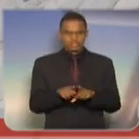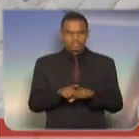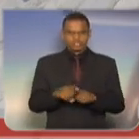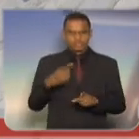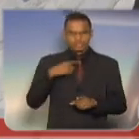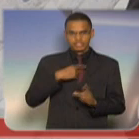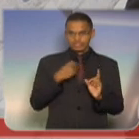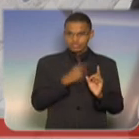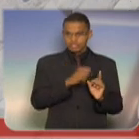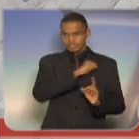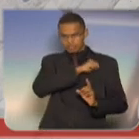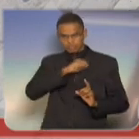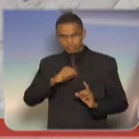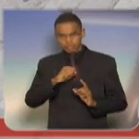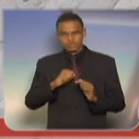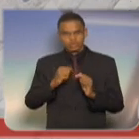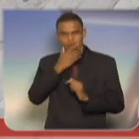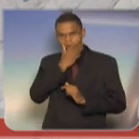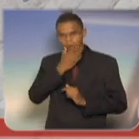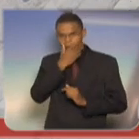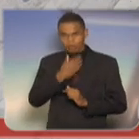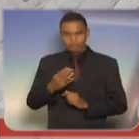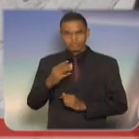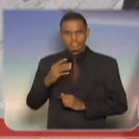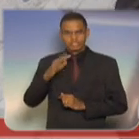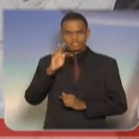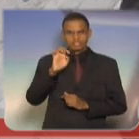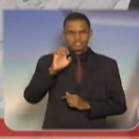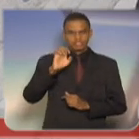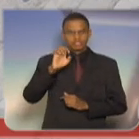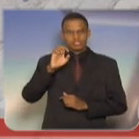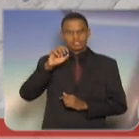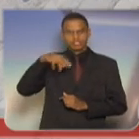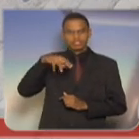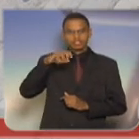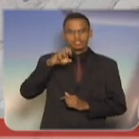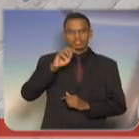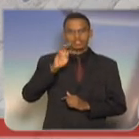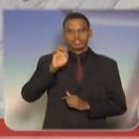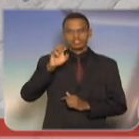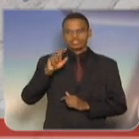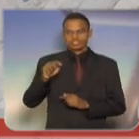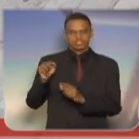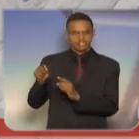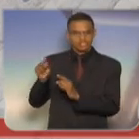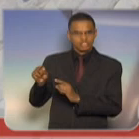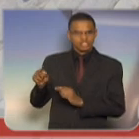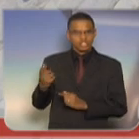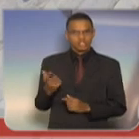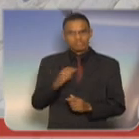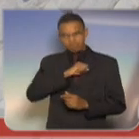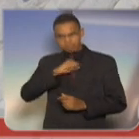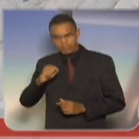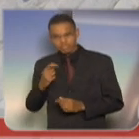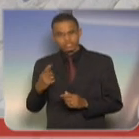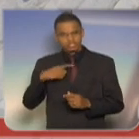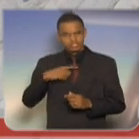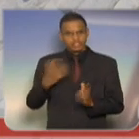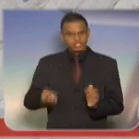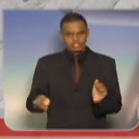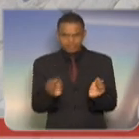tenente de 23 anos, o tenente Alberto Mendes Júnior, ele matou o tenente Alberto Mendes Júnior, o tenente estava algemado e